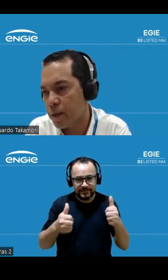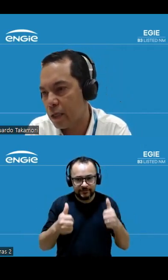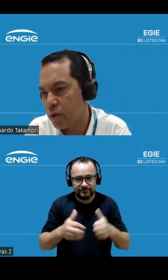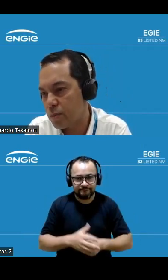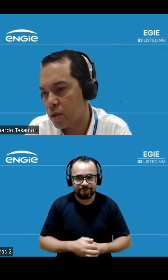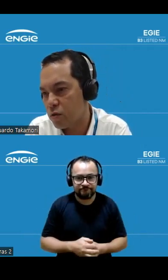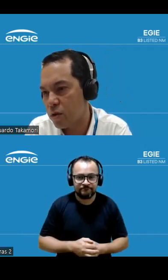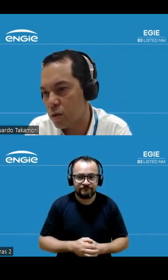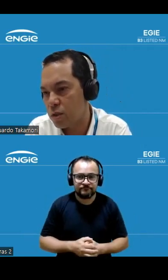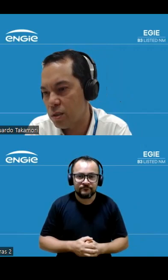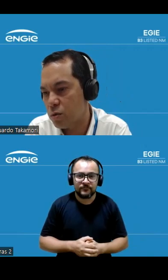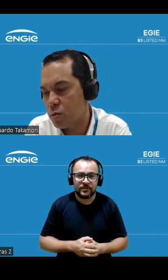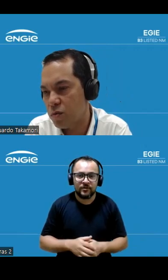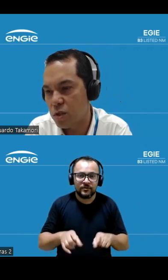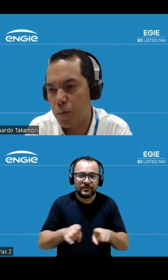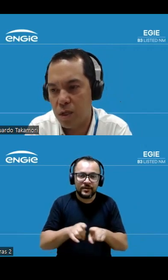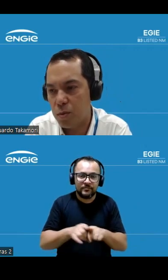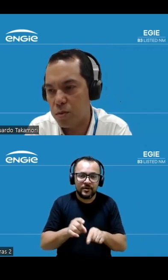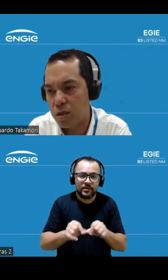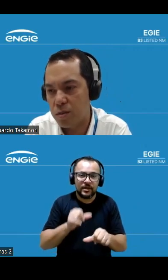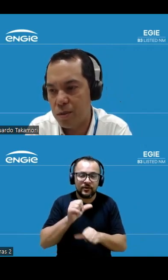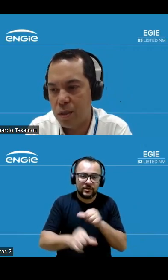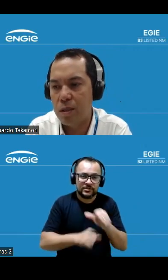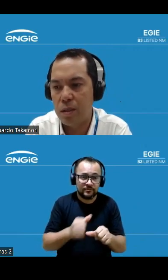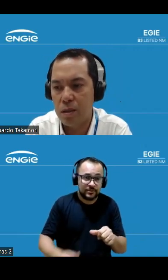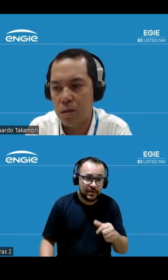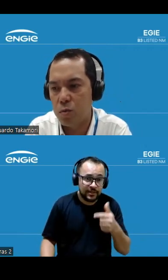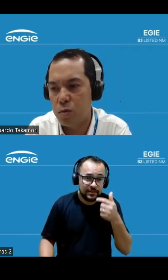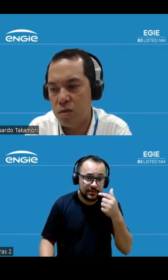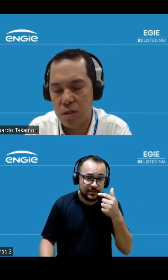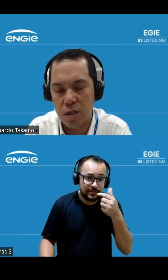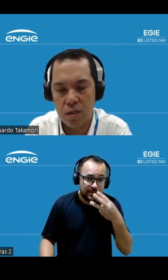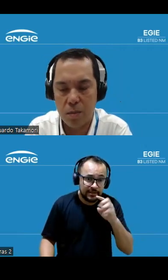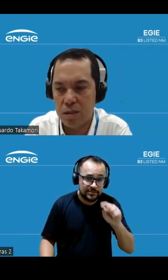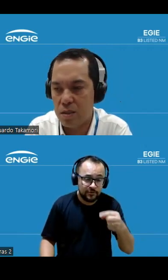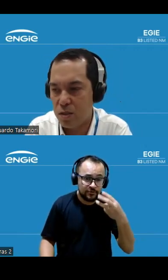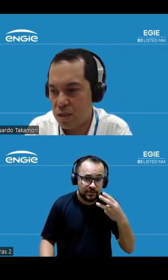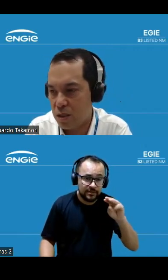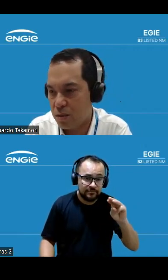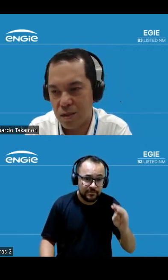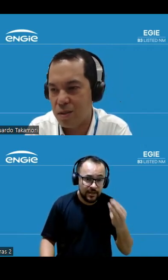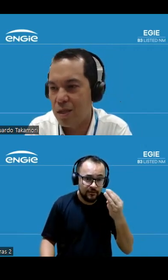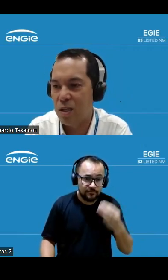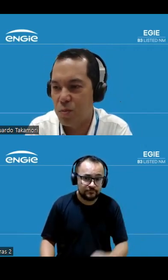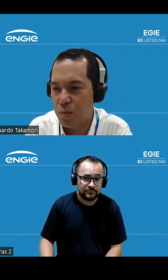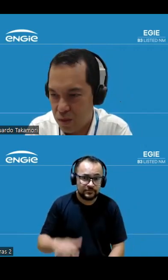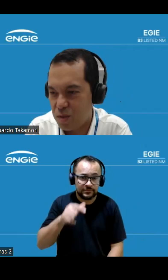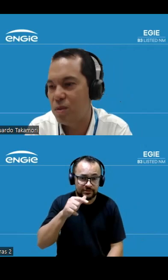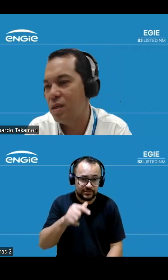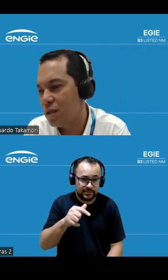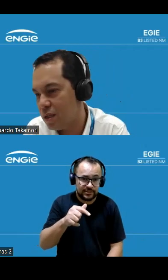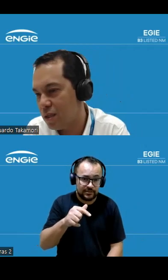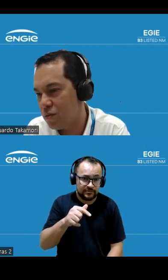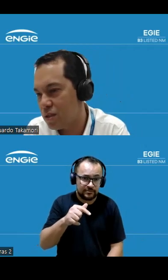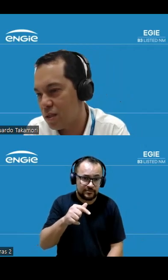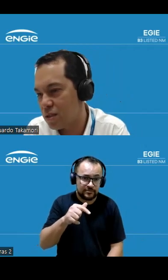atualizamos aqui o valor de 2025 para 3,3 bi e 2026 também 717 3,3 bi